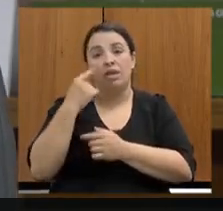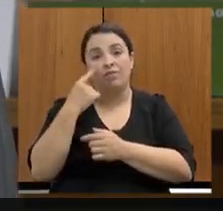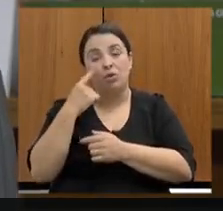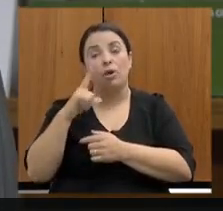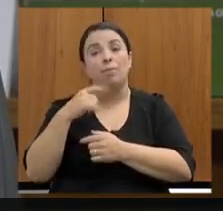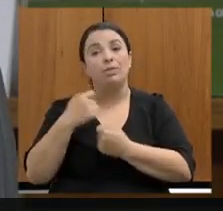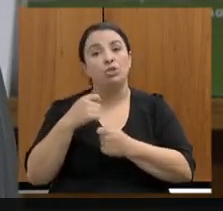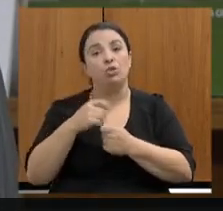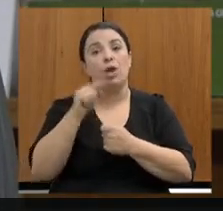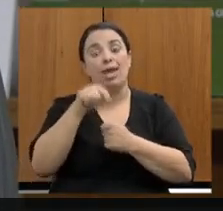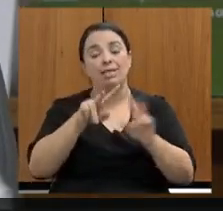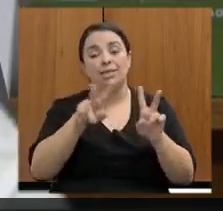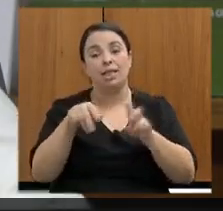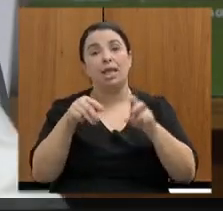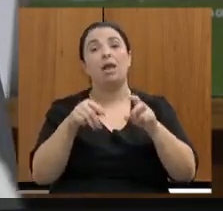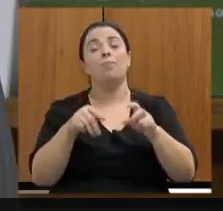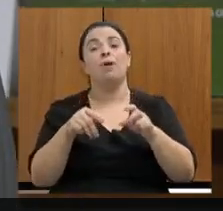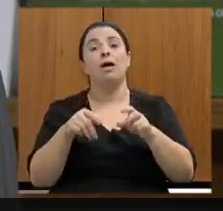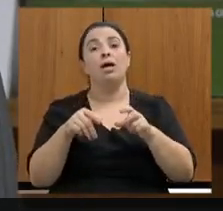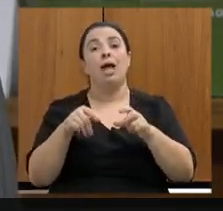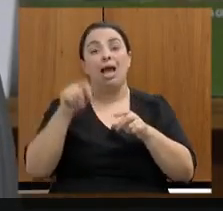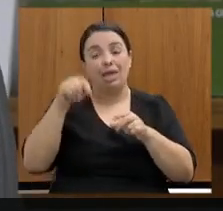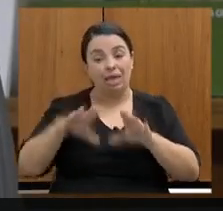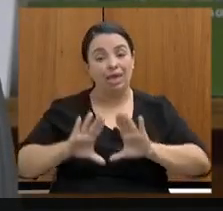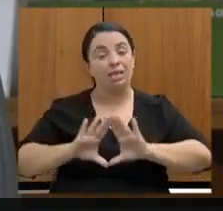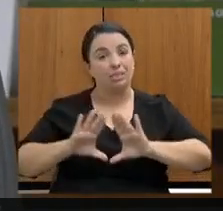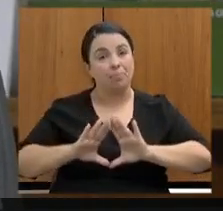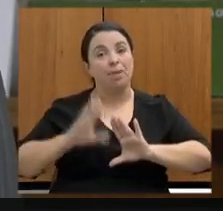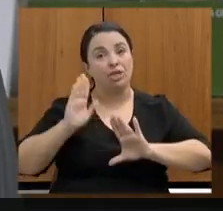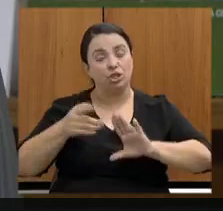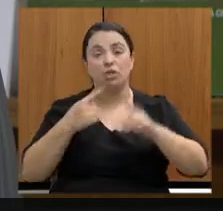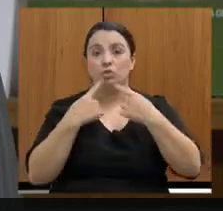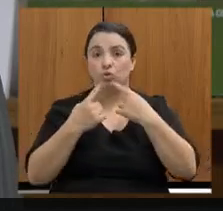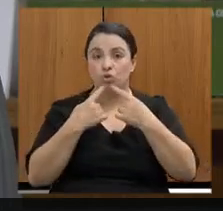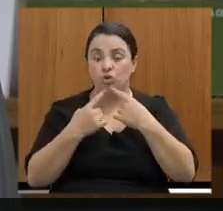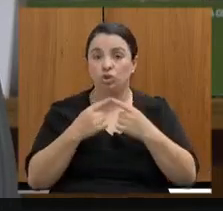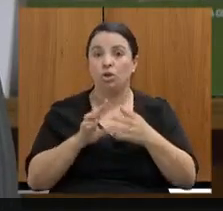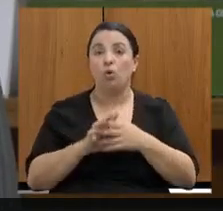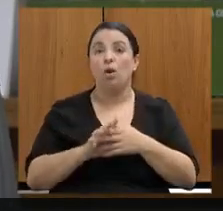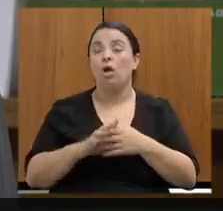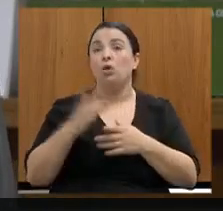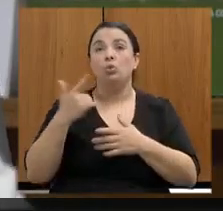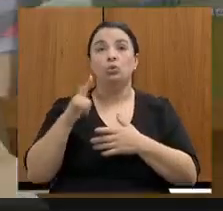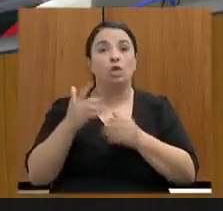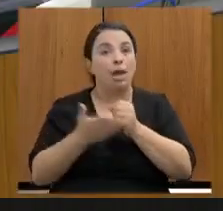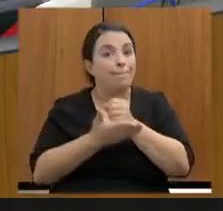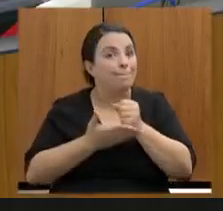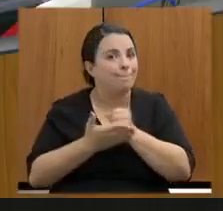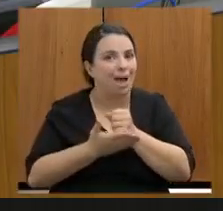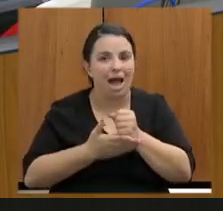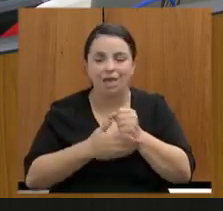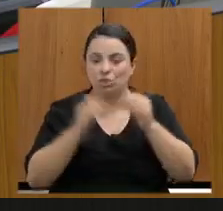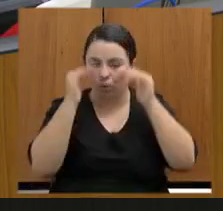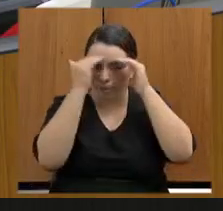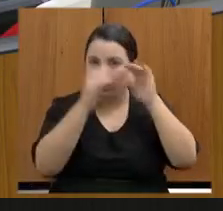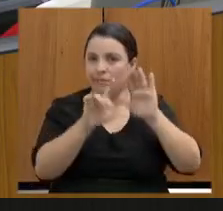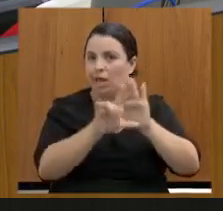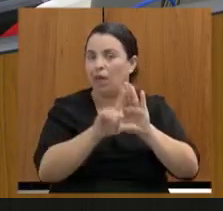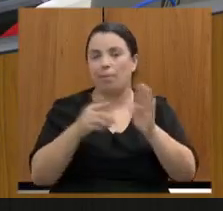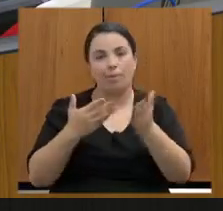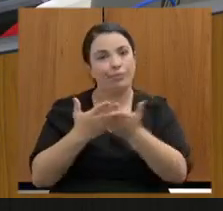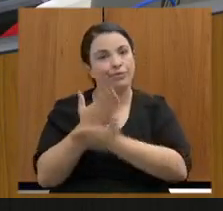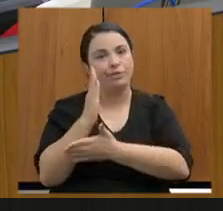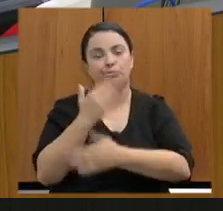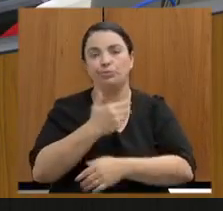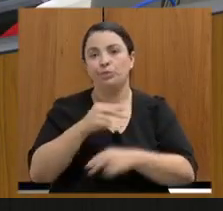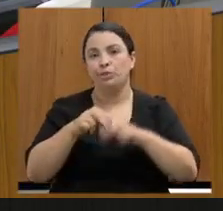discussão dentro dessa casa. Isso foi encaminhado. Não tinha substância em basamento legal para a aprovação disso pelo